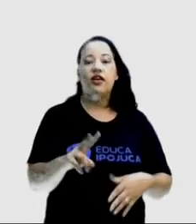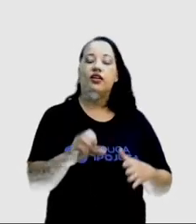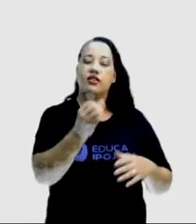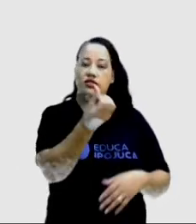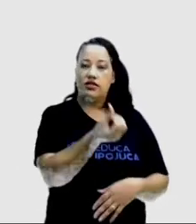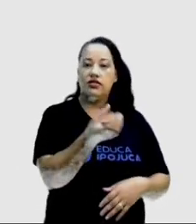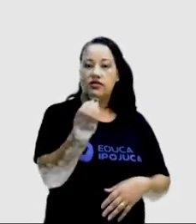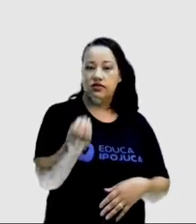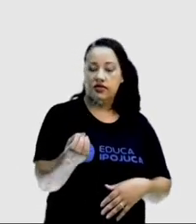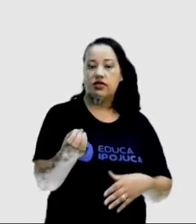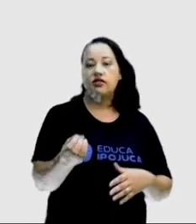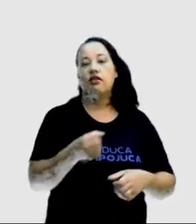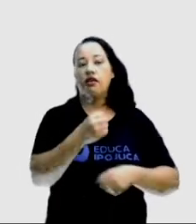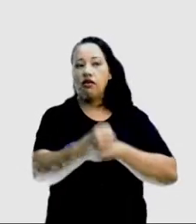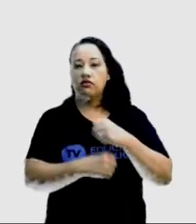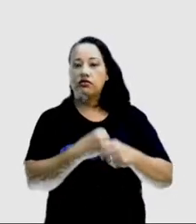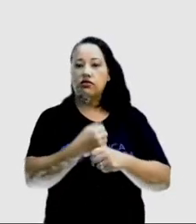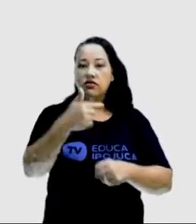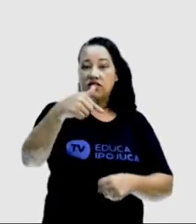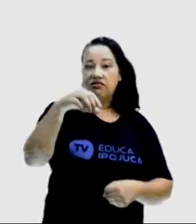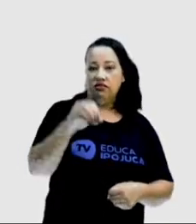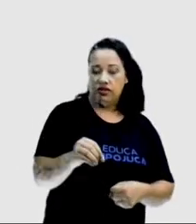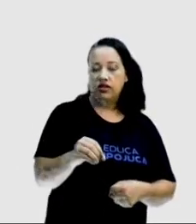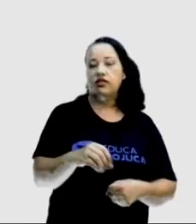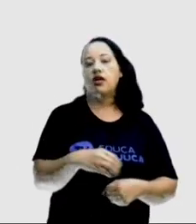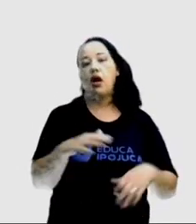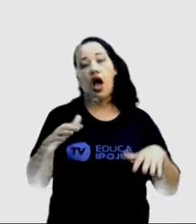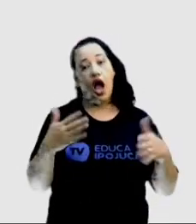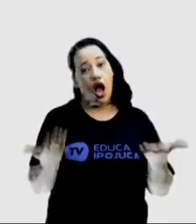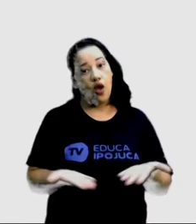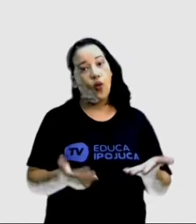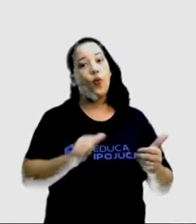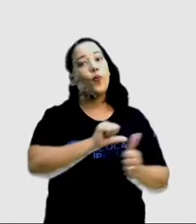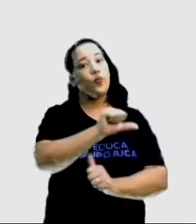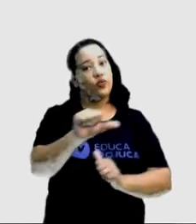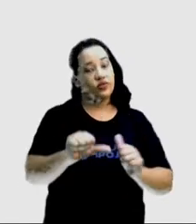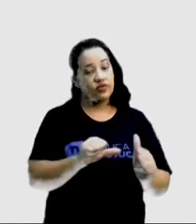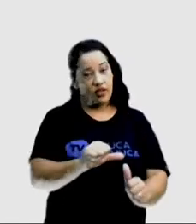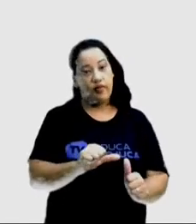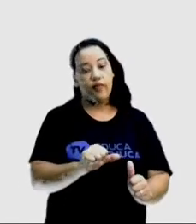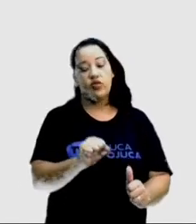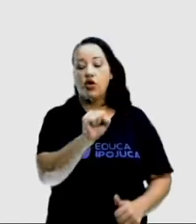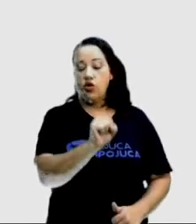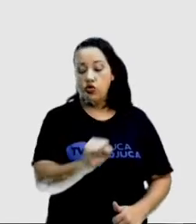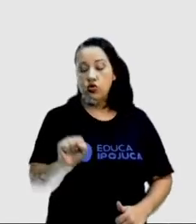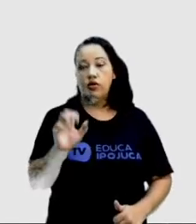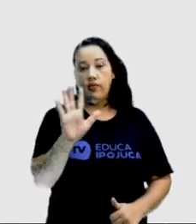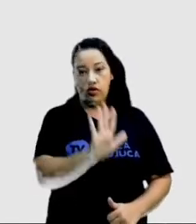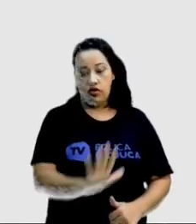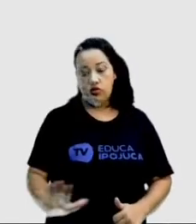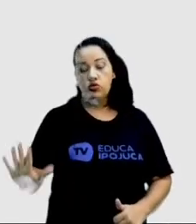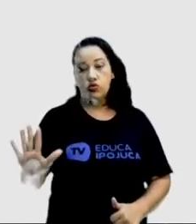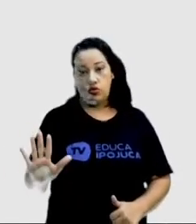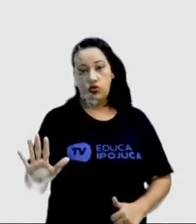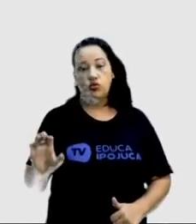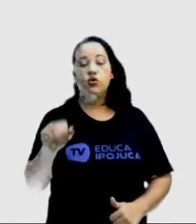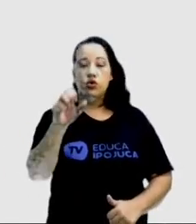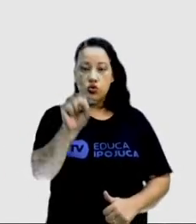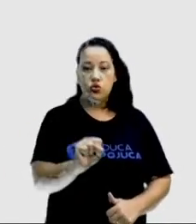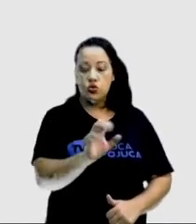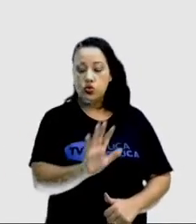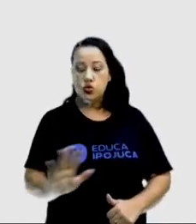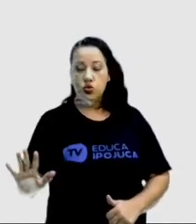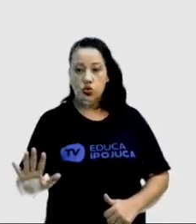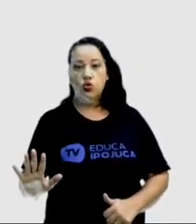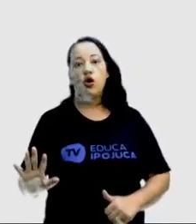e a gente vê uma mudança nesse movimento. O pessoal que está lá na região Sudeste migrando para a região Centro